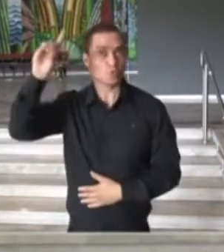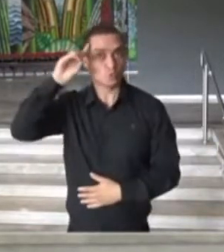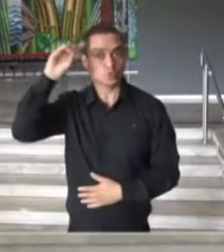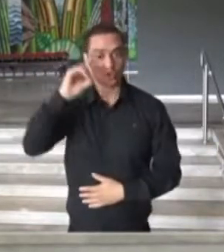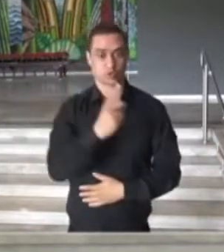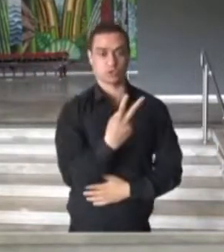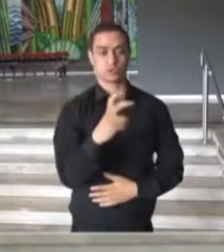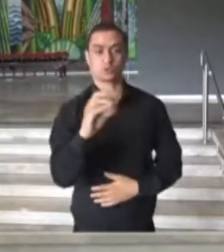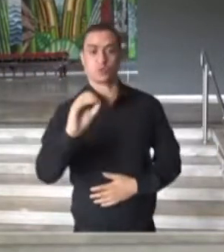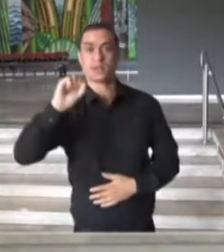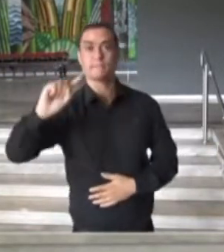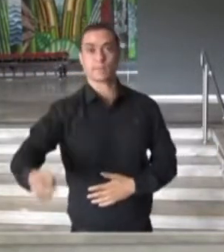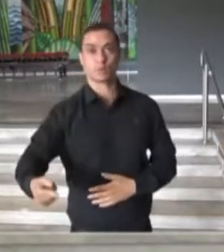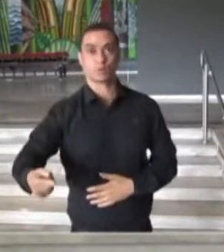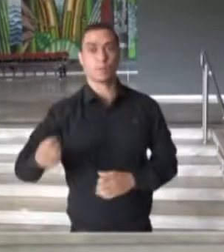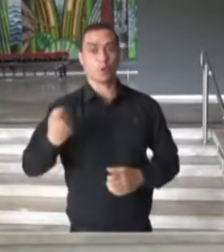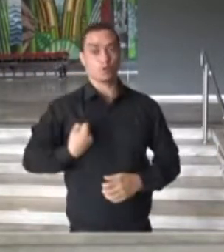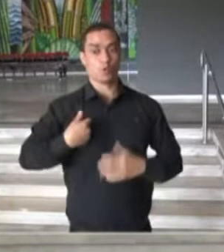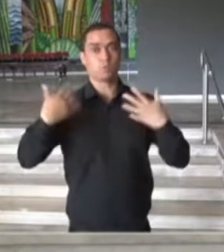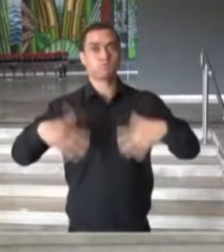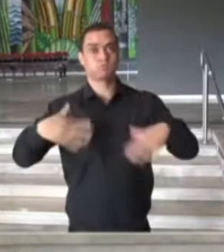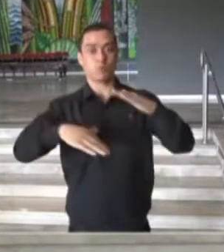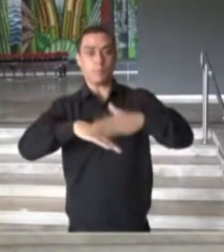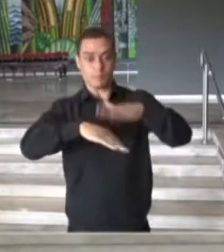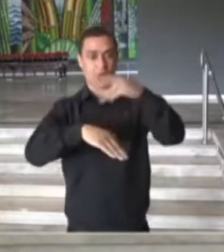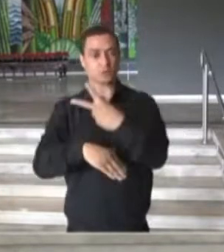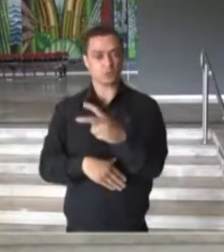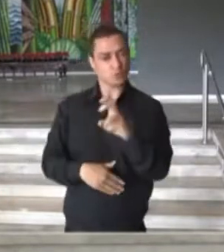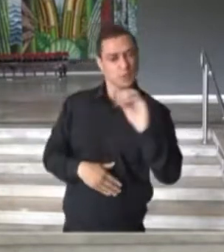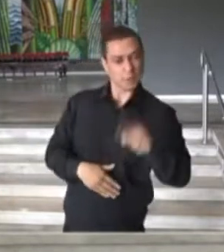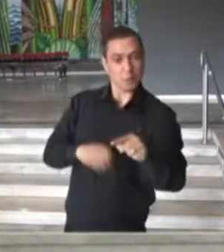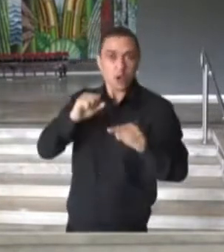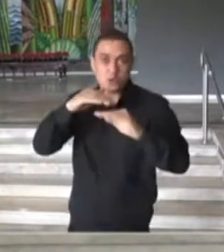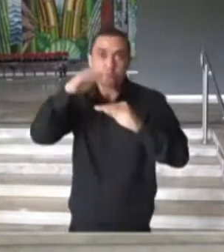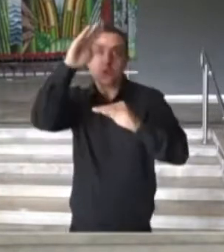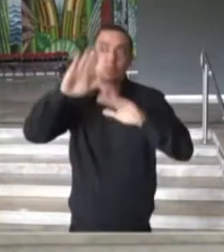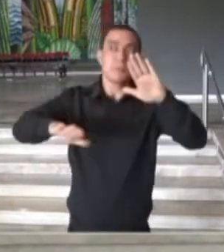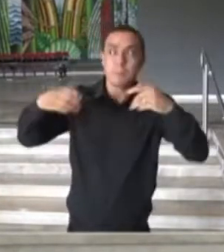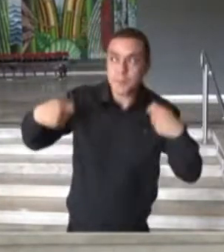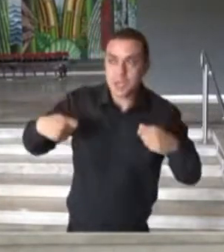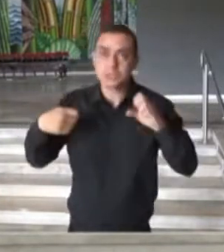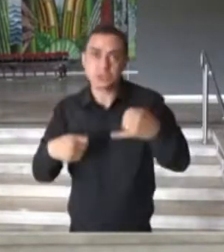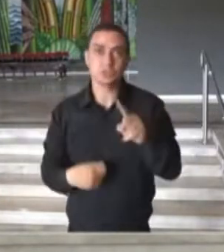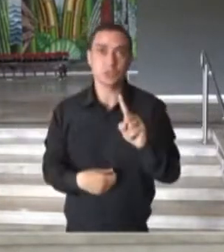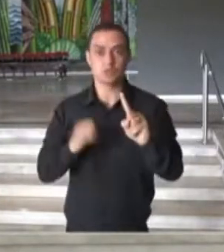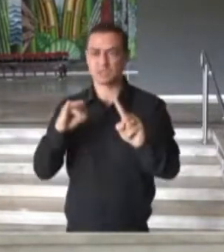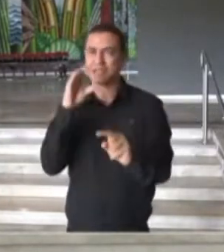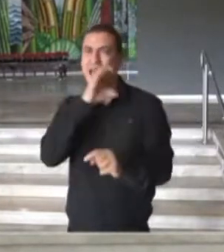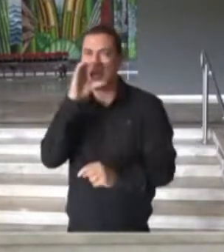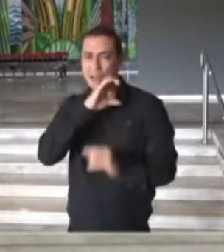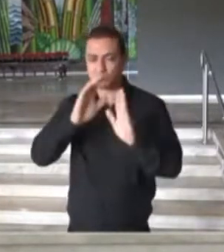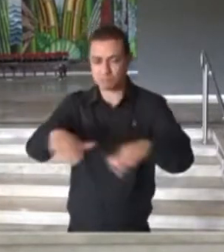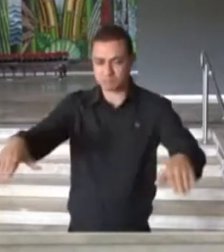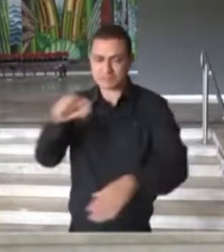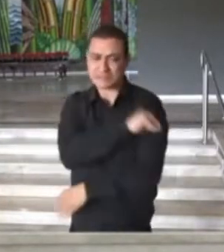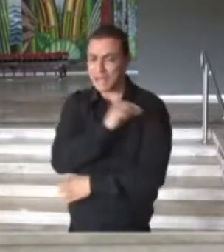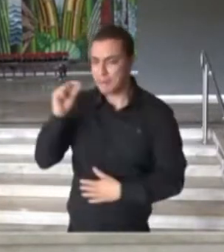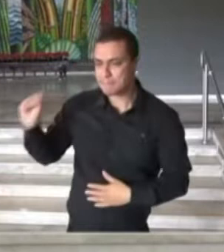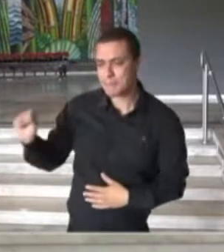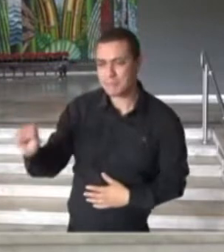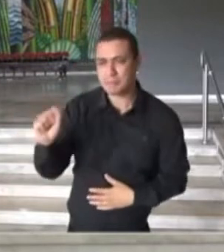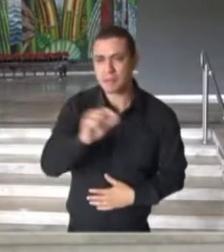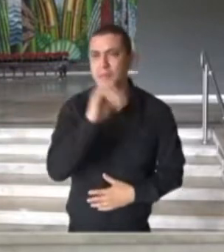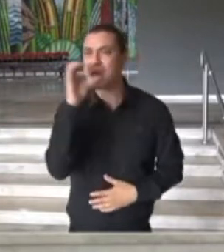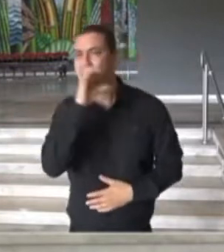podendo este número ser até superior a este, de acordo com a necessidade. Quanto mais rápido vacinarmos as crianças de São